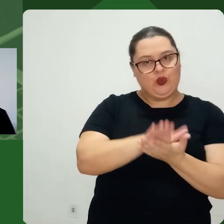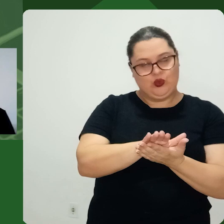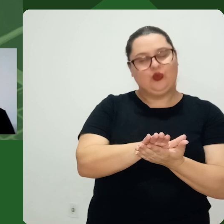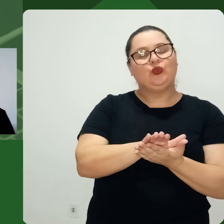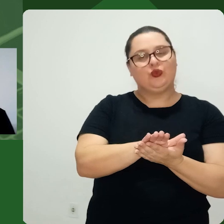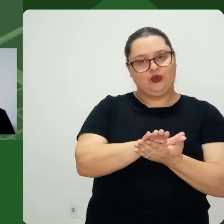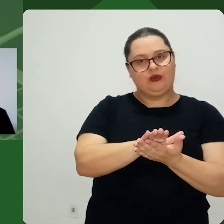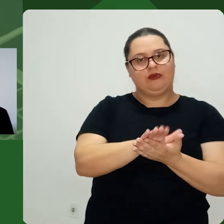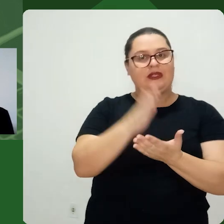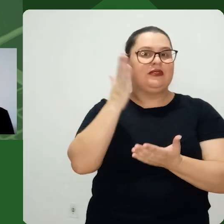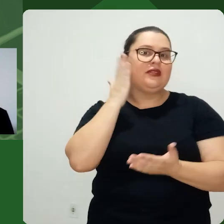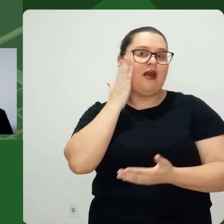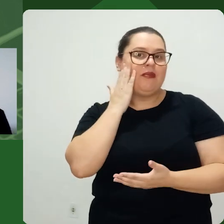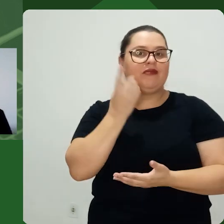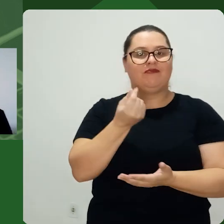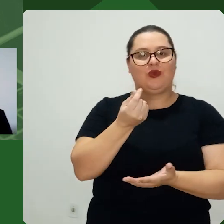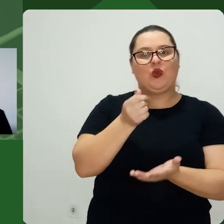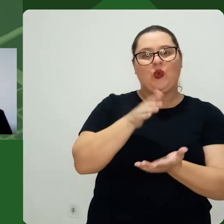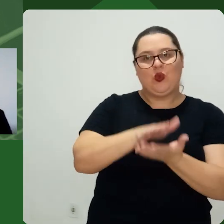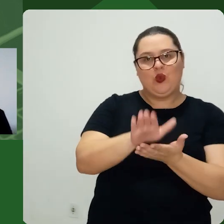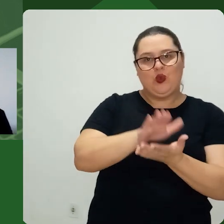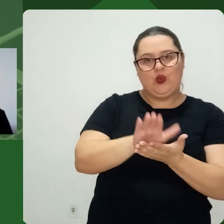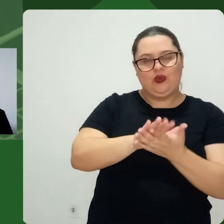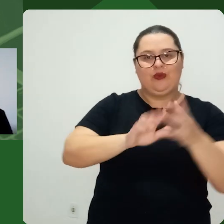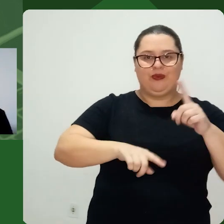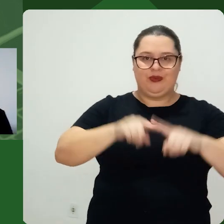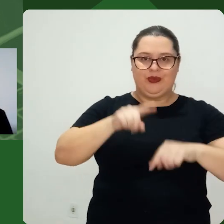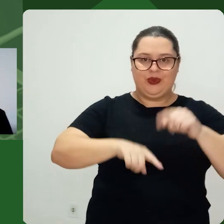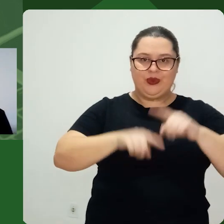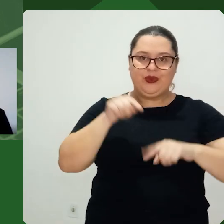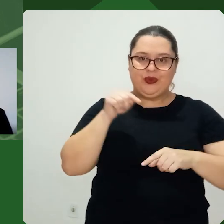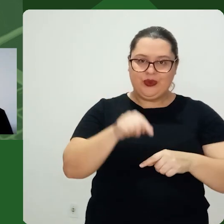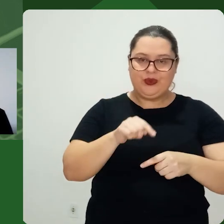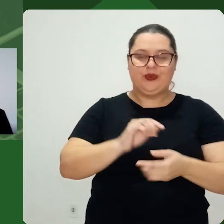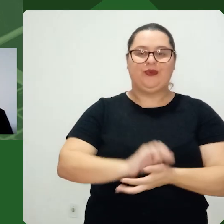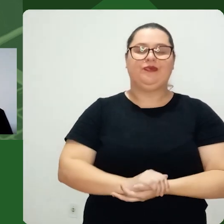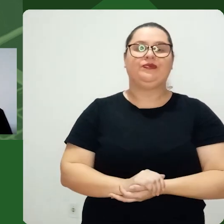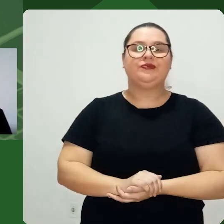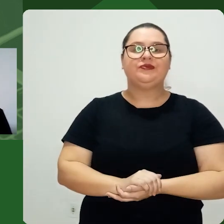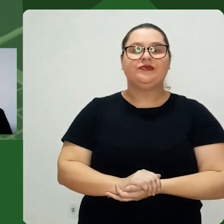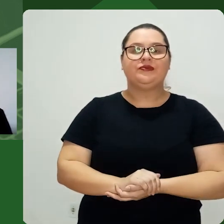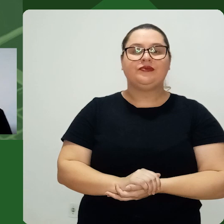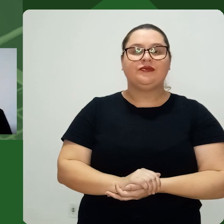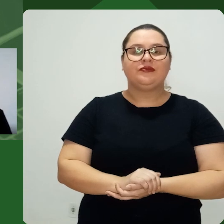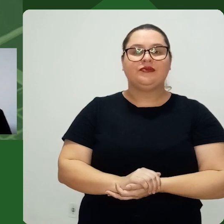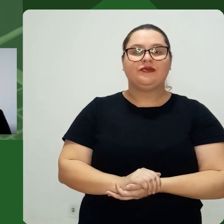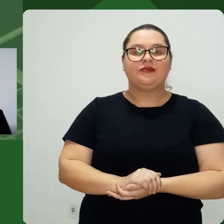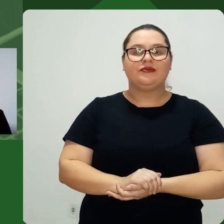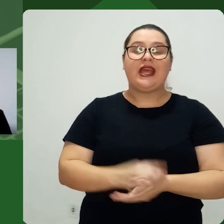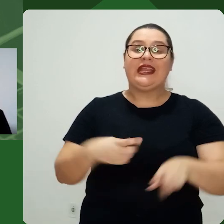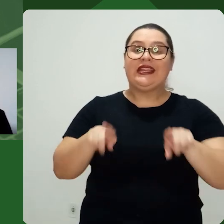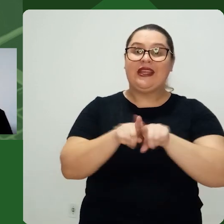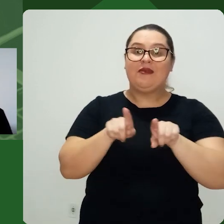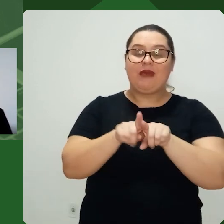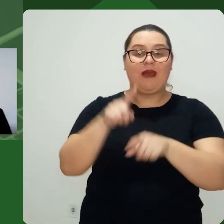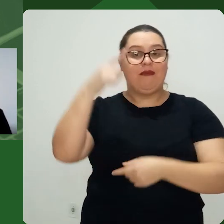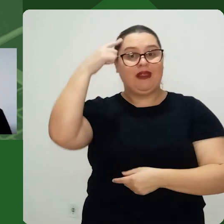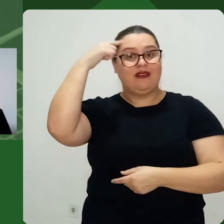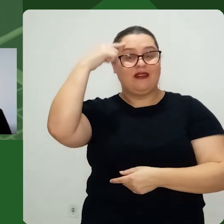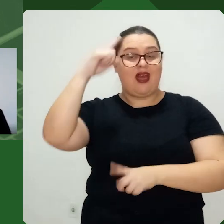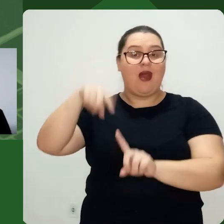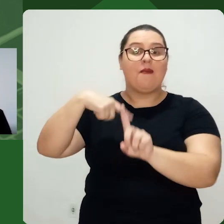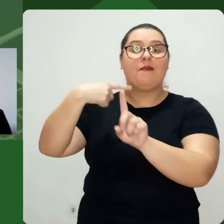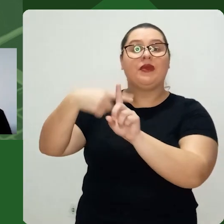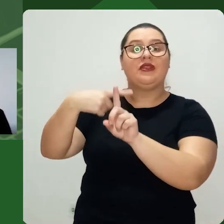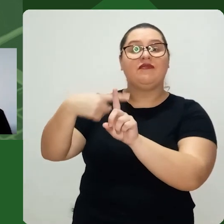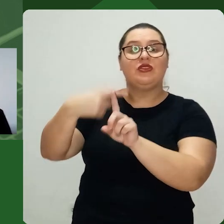gente está fazendo Esse cálculo Para criar valor Para o produto do Pro produto, né? Que eu vou ofertar para o meu cliente Tenho que